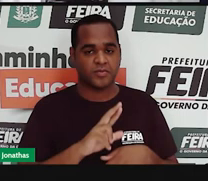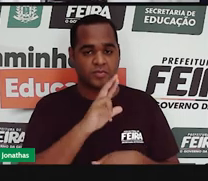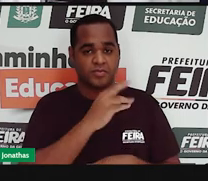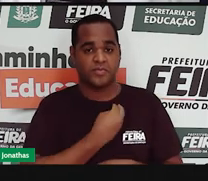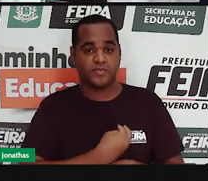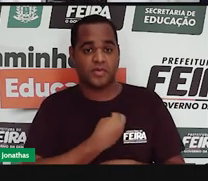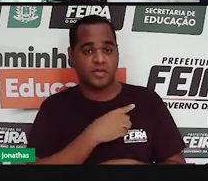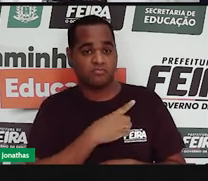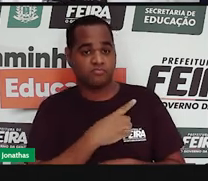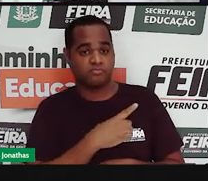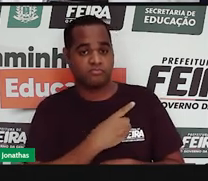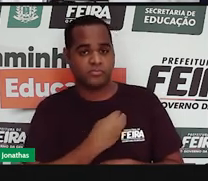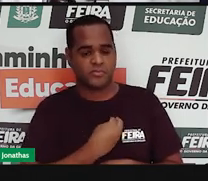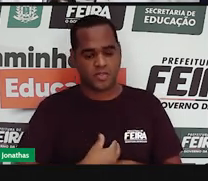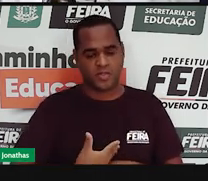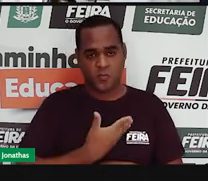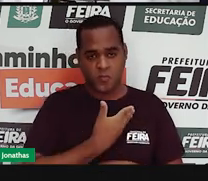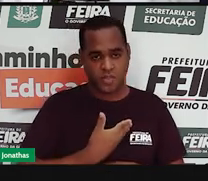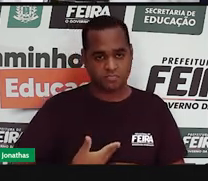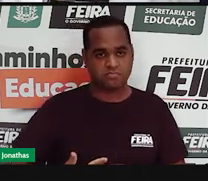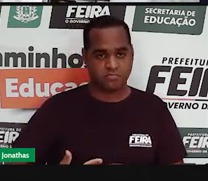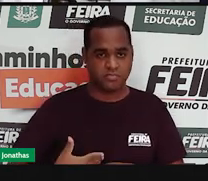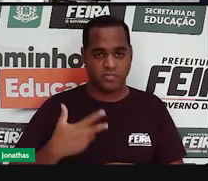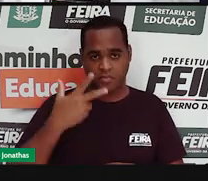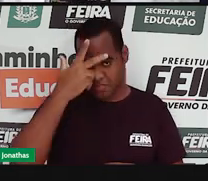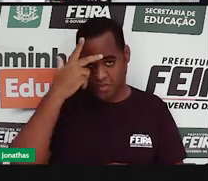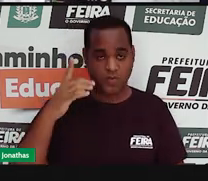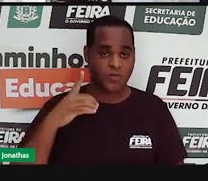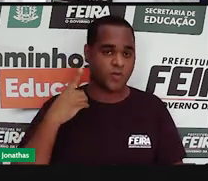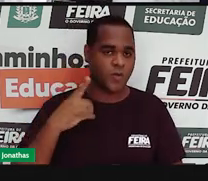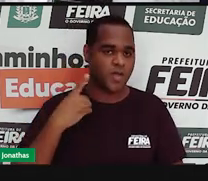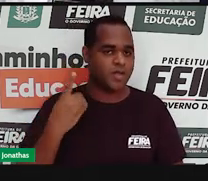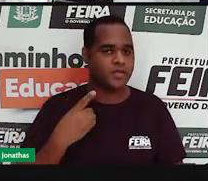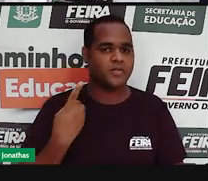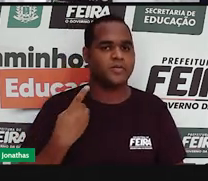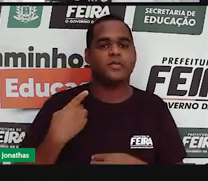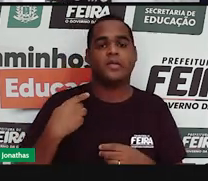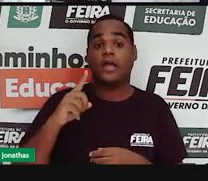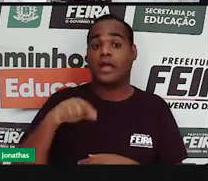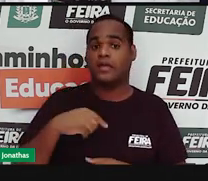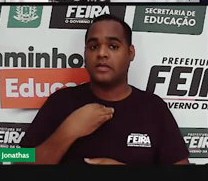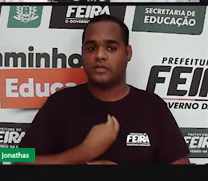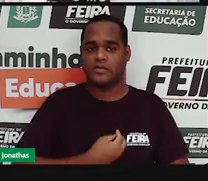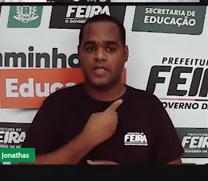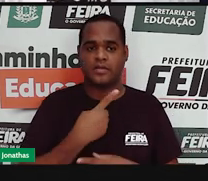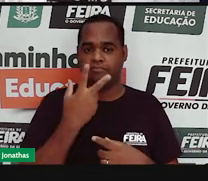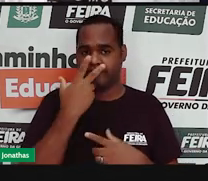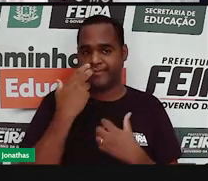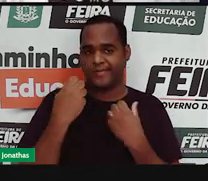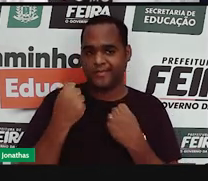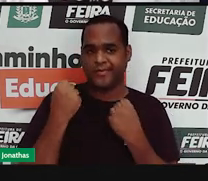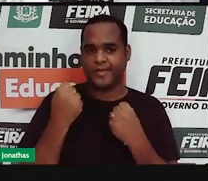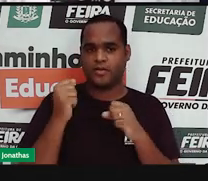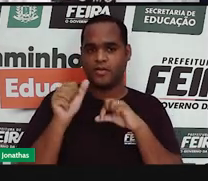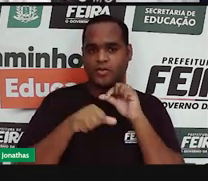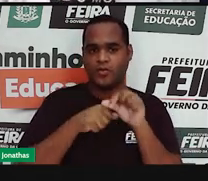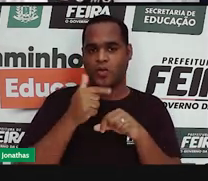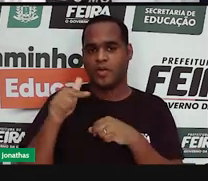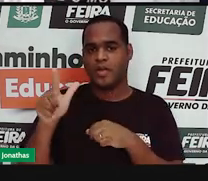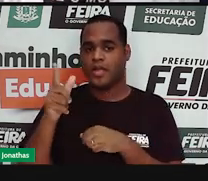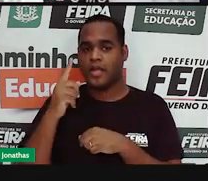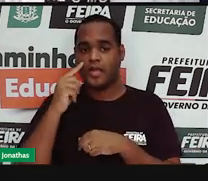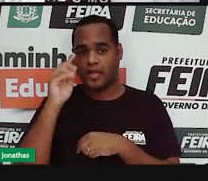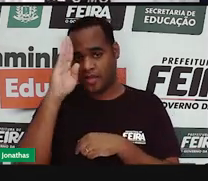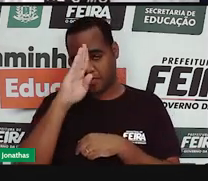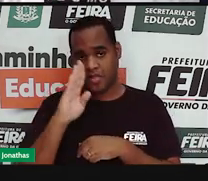é um tipo de governo em que os deputados, o parlamento, assumem o poder. Aqui no Brasil, o parlamentarismo era só